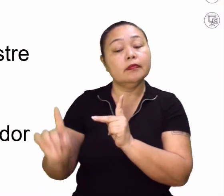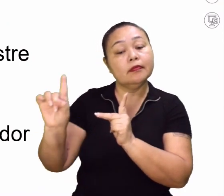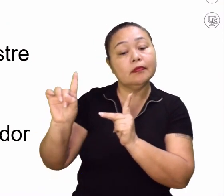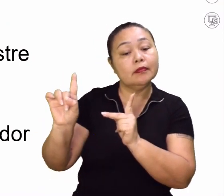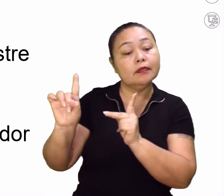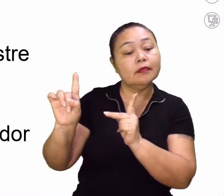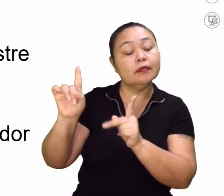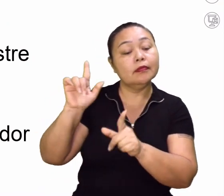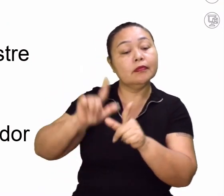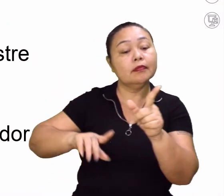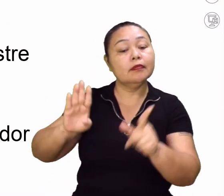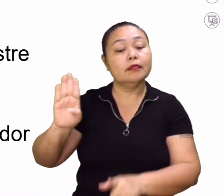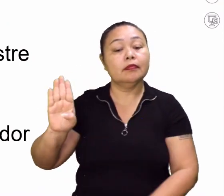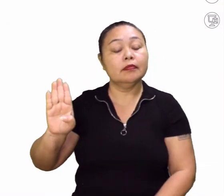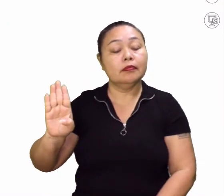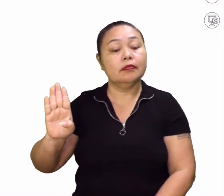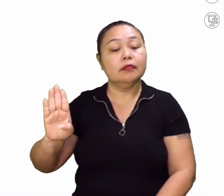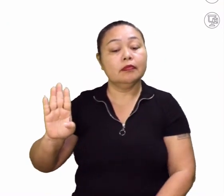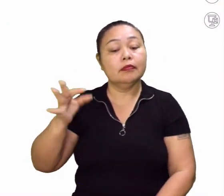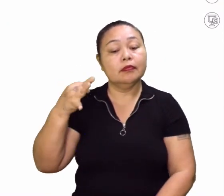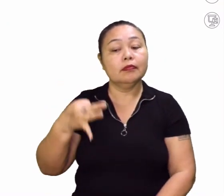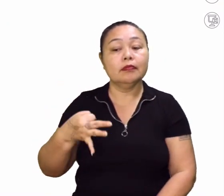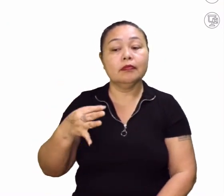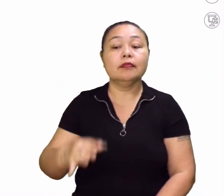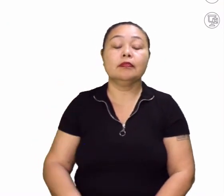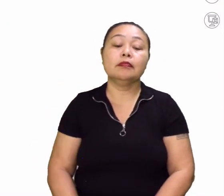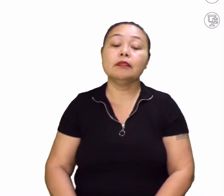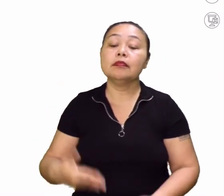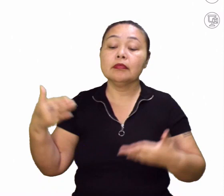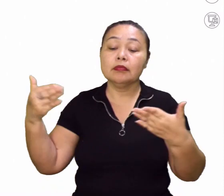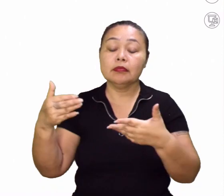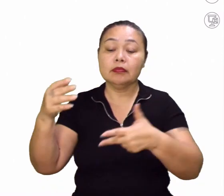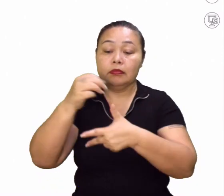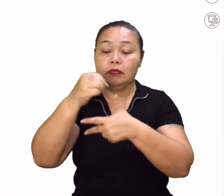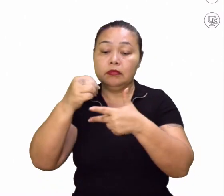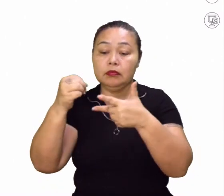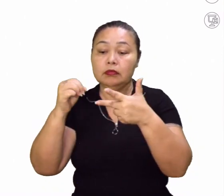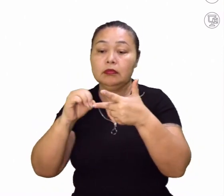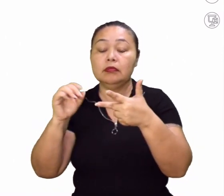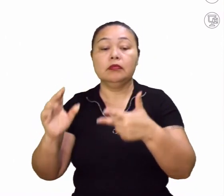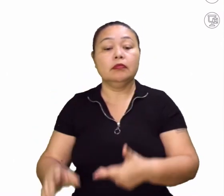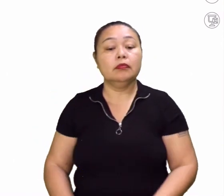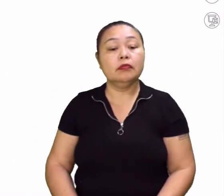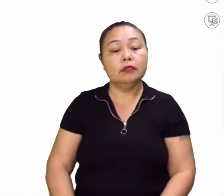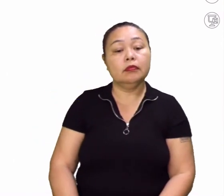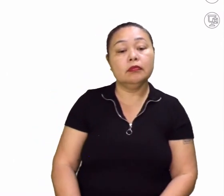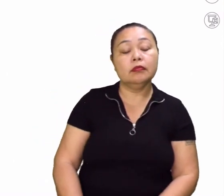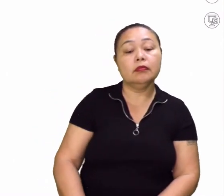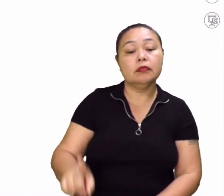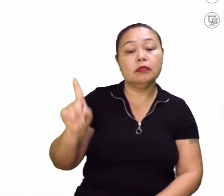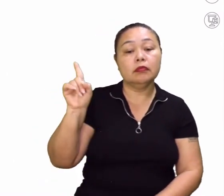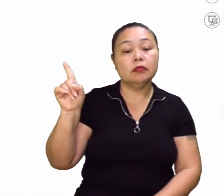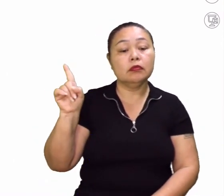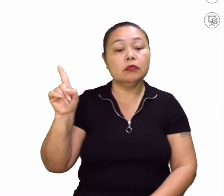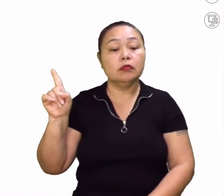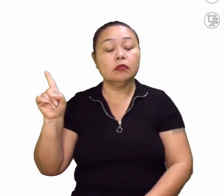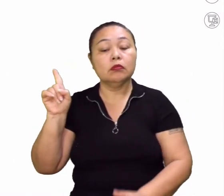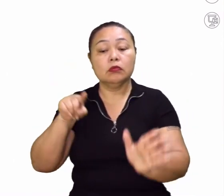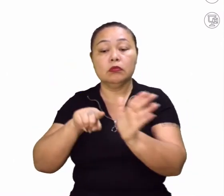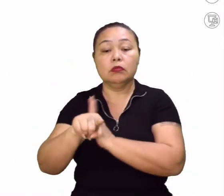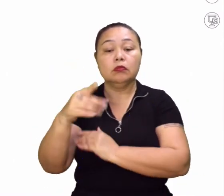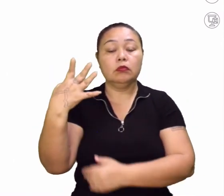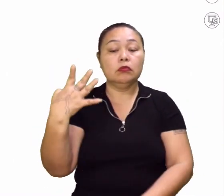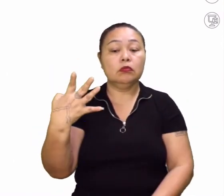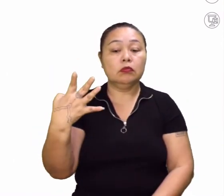ser a alternativa B a correta. Agora é uma questão de Enem. Vamos lá na questão de Enem. Questão 4.